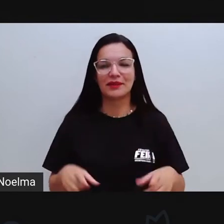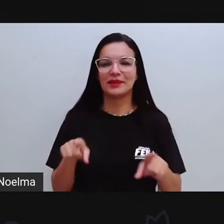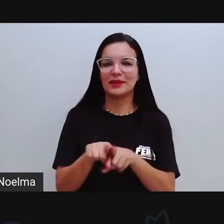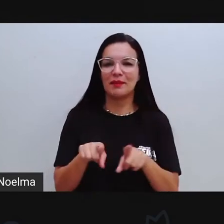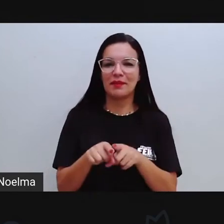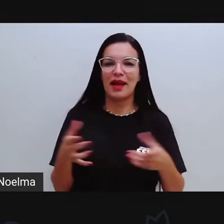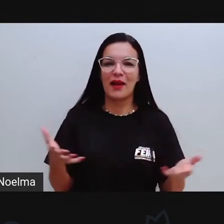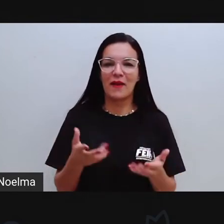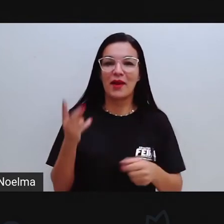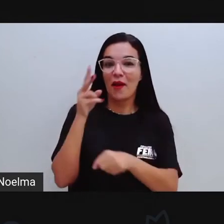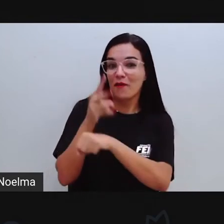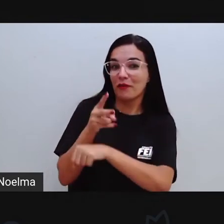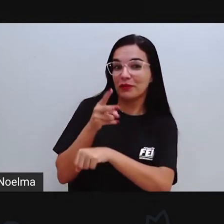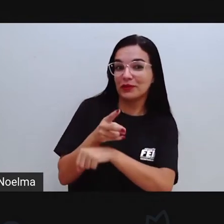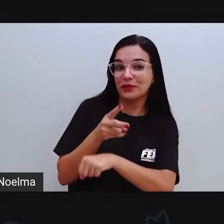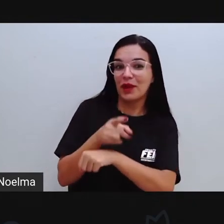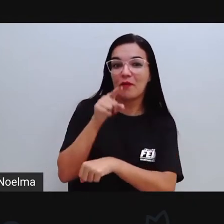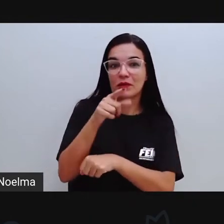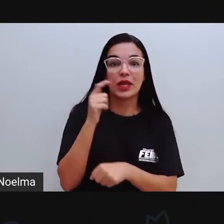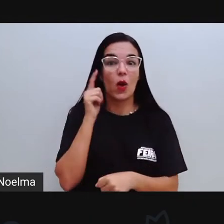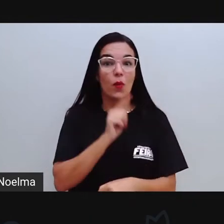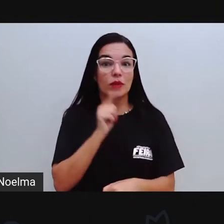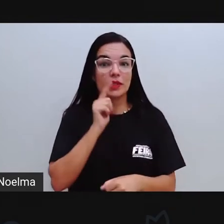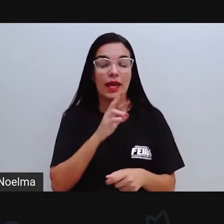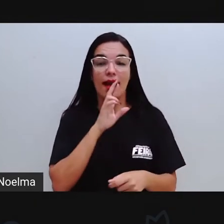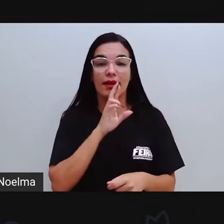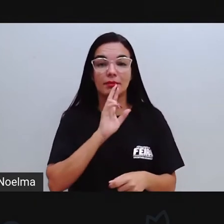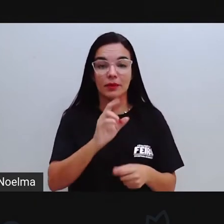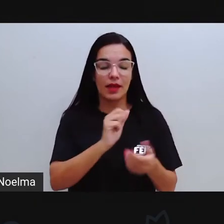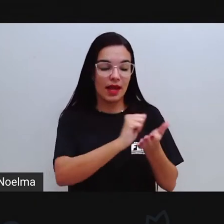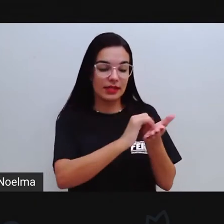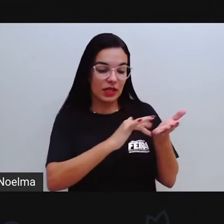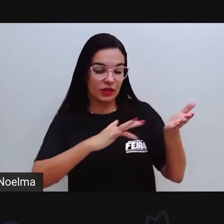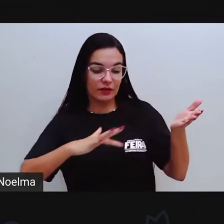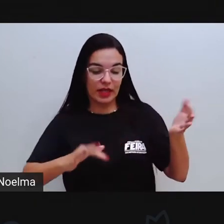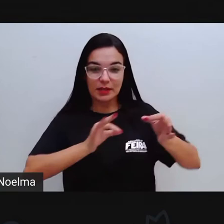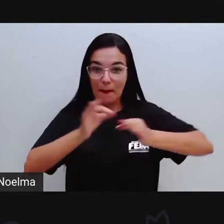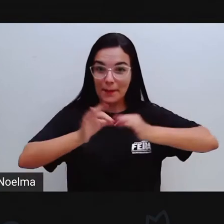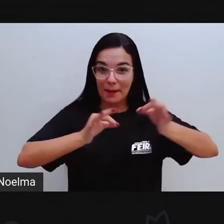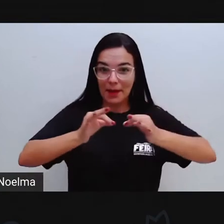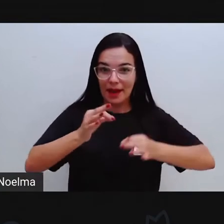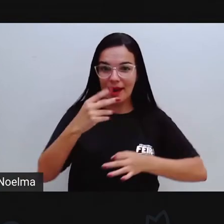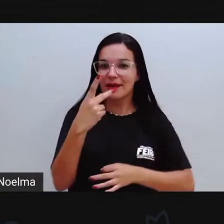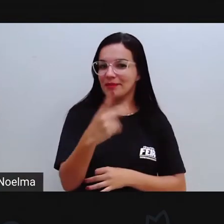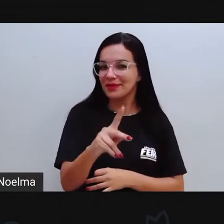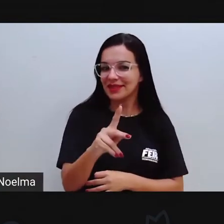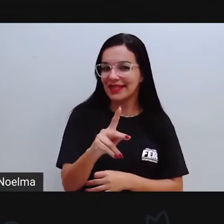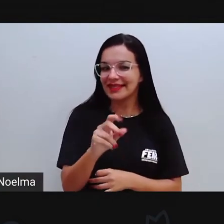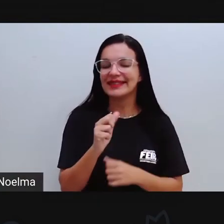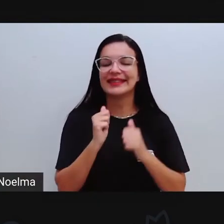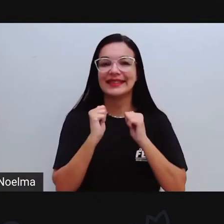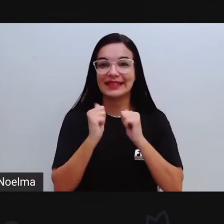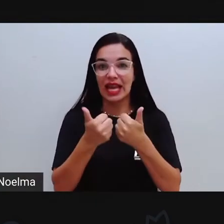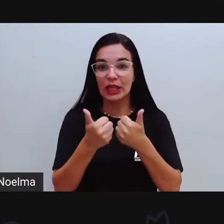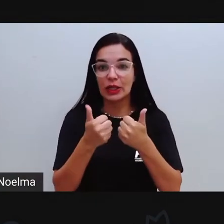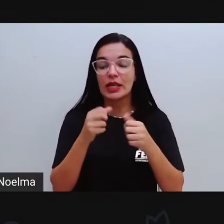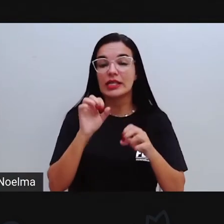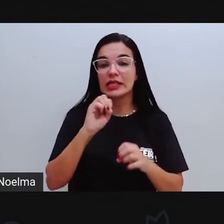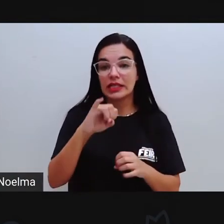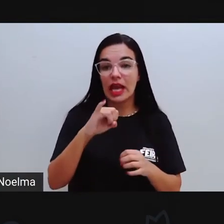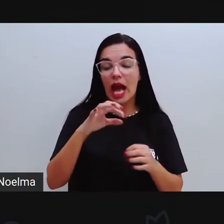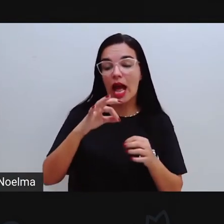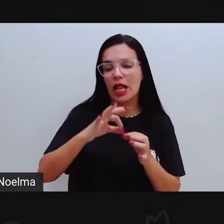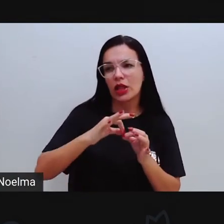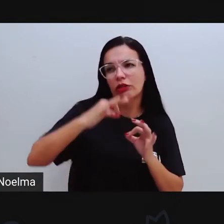desta videoaula consiga aí responder as atividades preparadas para você, tá certo? Mesmo que a Prodeseja aí distante